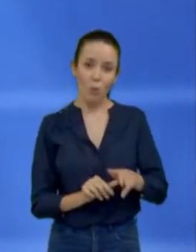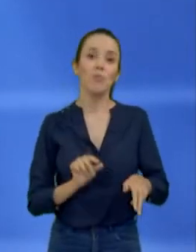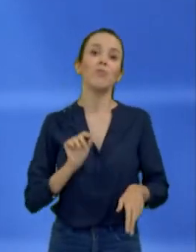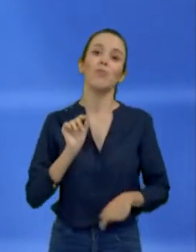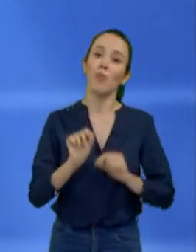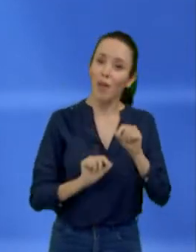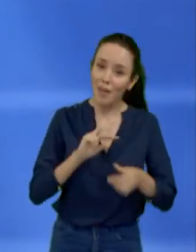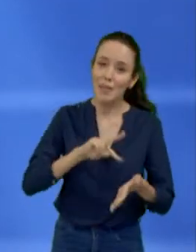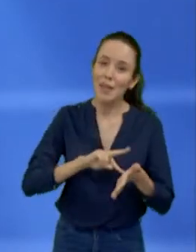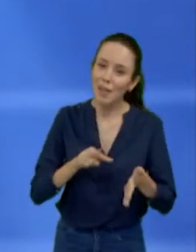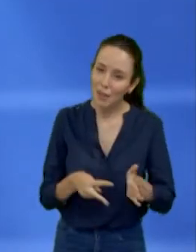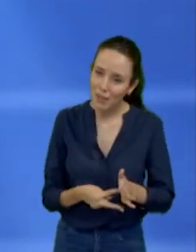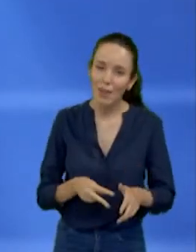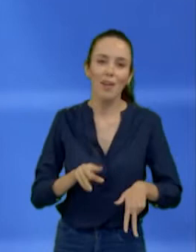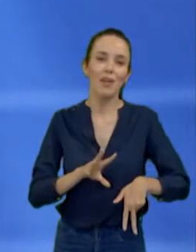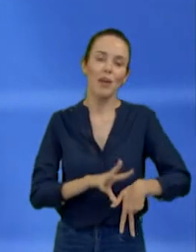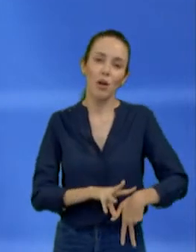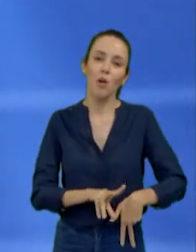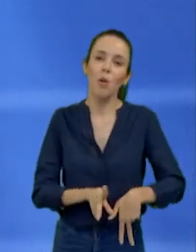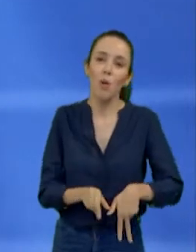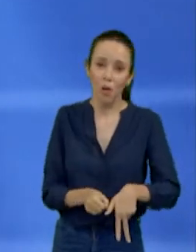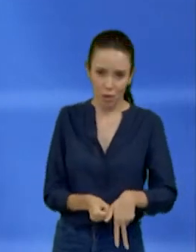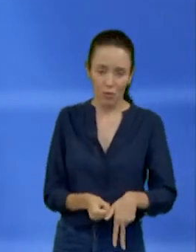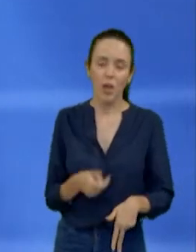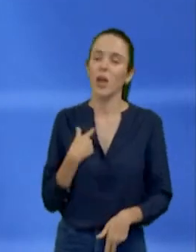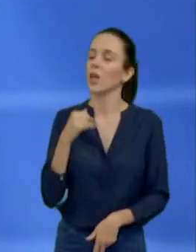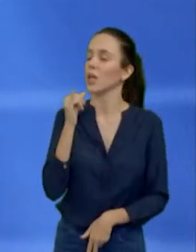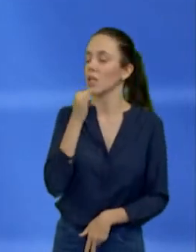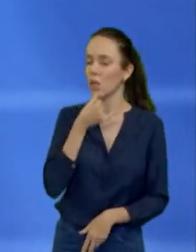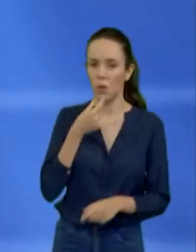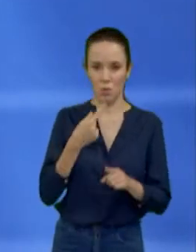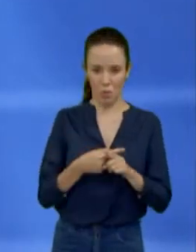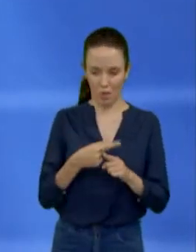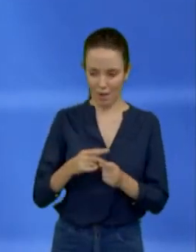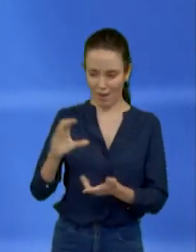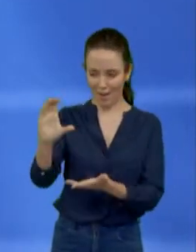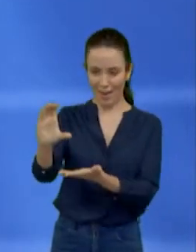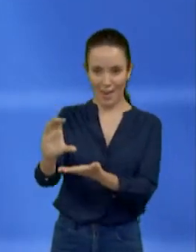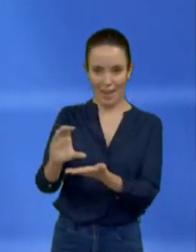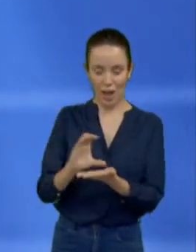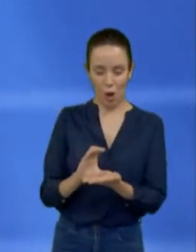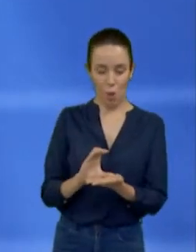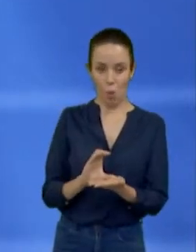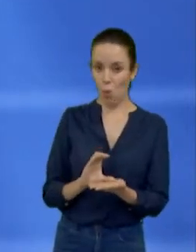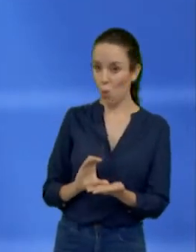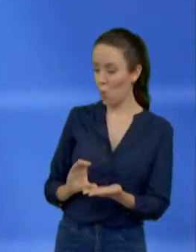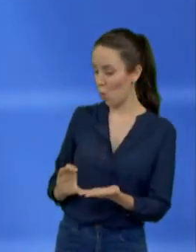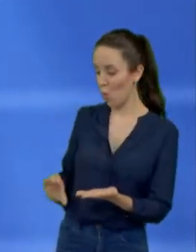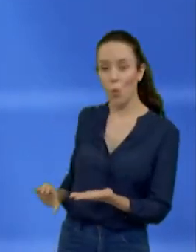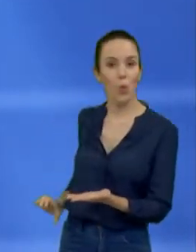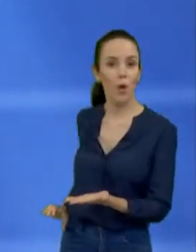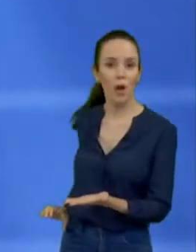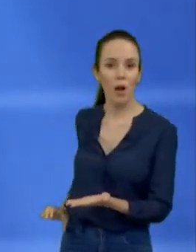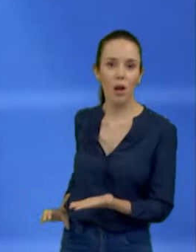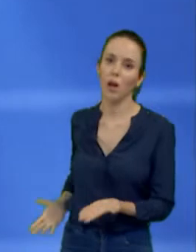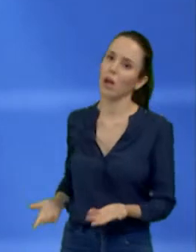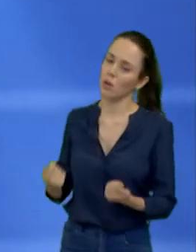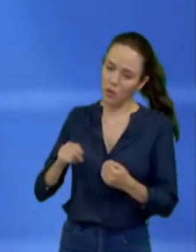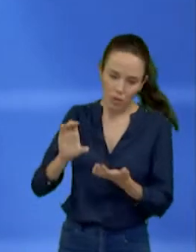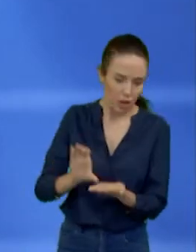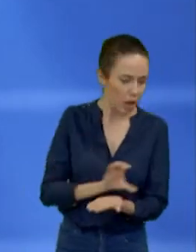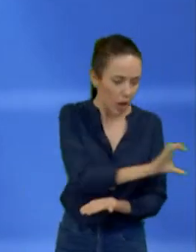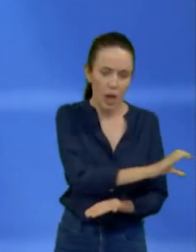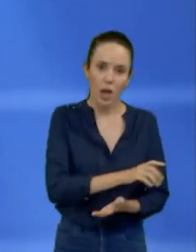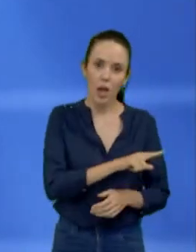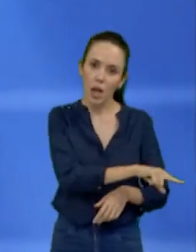meu lamento? Quando você tira dinheiro da educação, você rouba futuros. Você rouba o futuro de criança que não